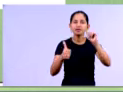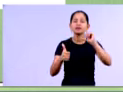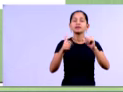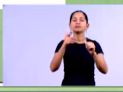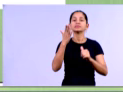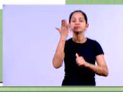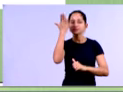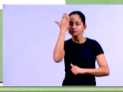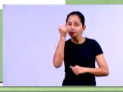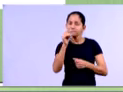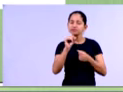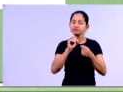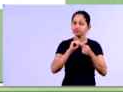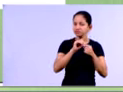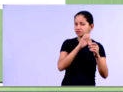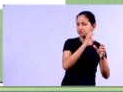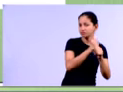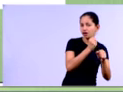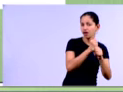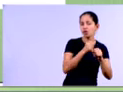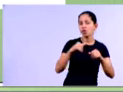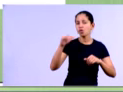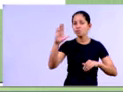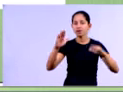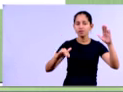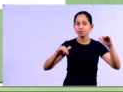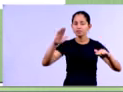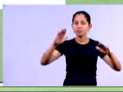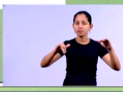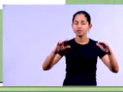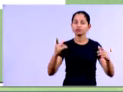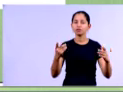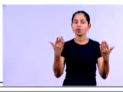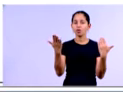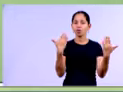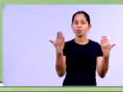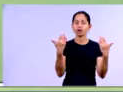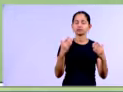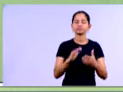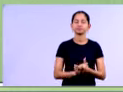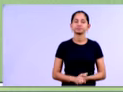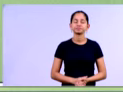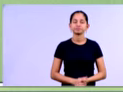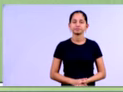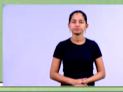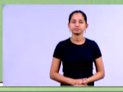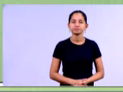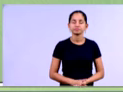dizendo se a conta, ela foi maior ou menor em relação ao exercício. Bora ver o próximo slide.